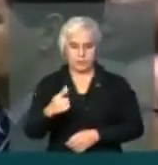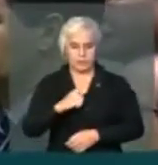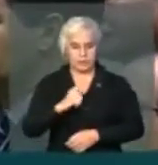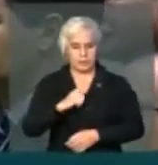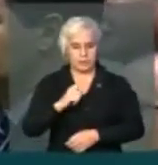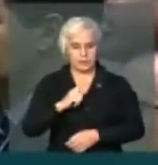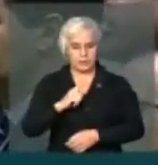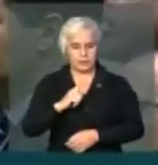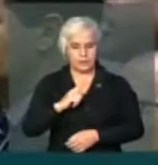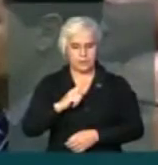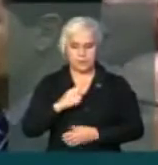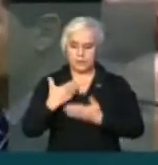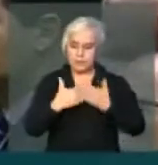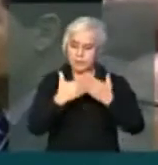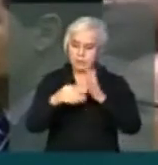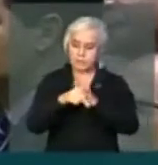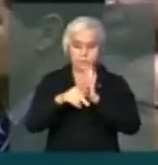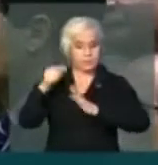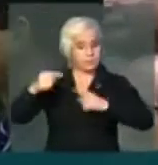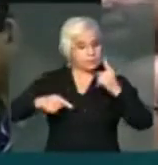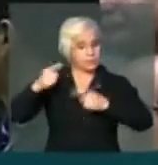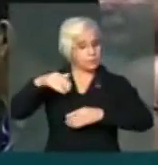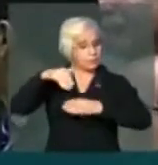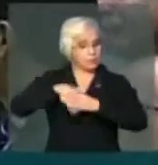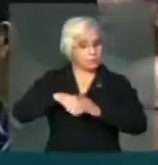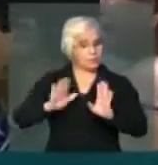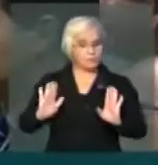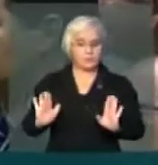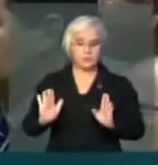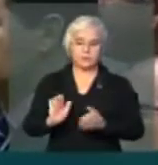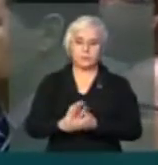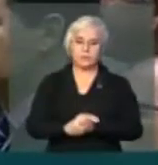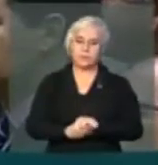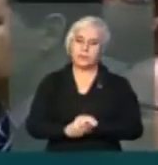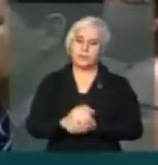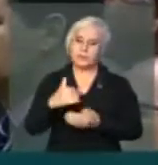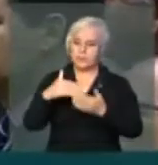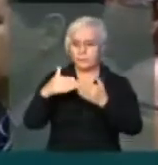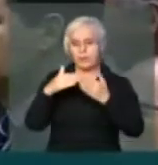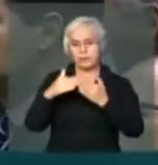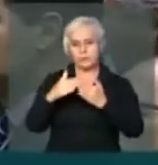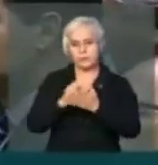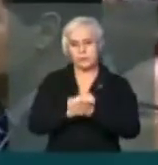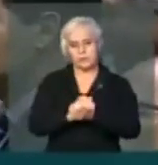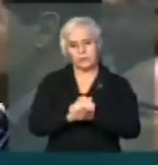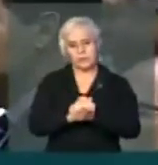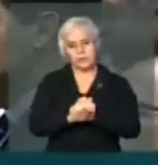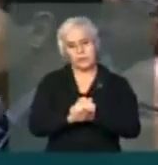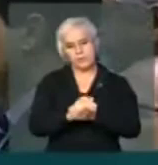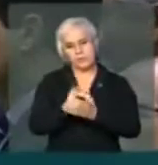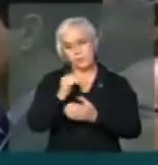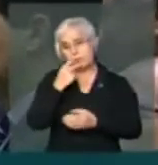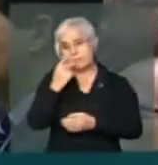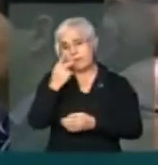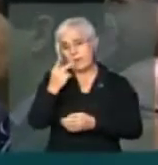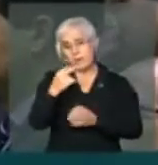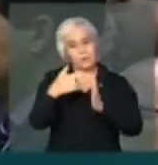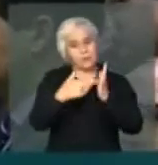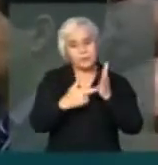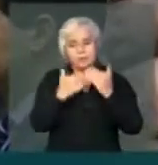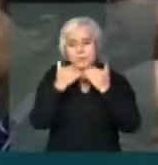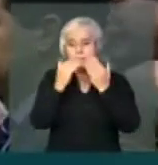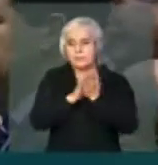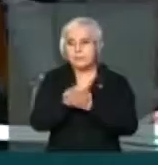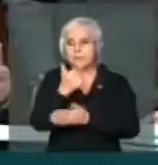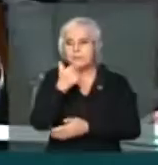colocado sob apreciação. É o mínimo que eu posso pedir a Vossa Excelência, sob pena de dizer que o regimento não existe mais. Eu não